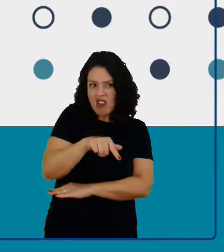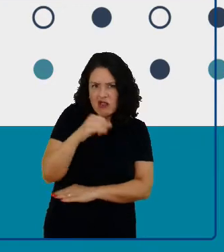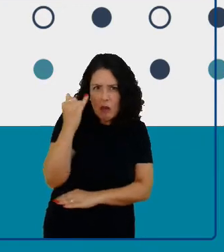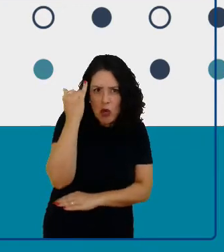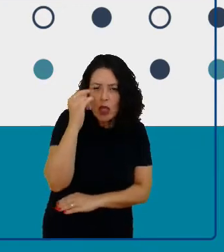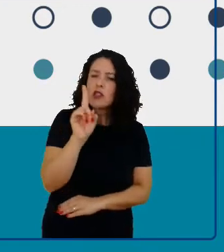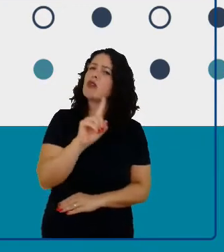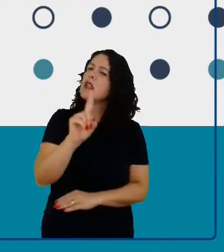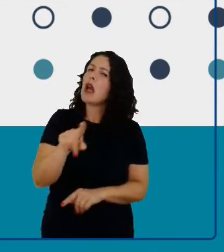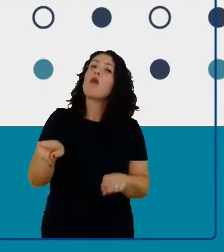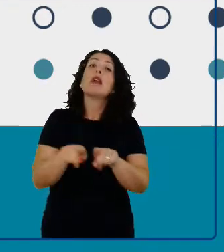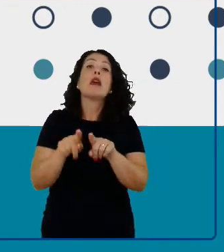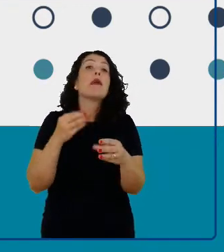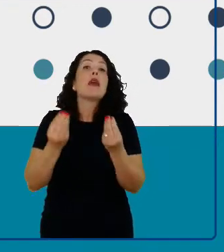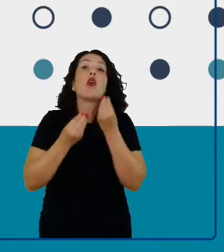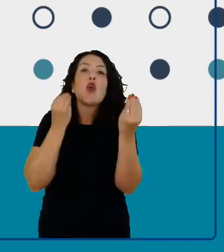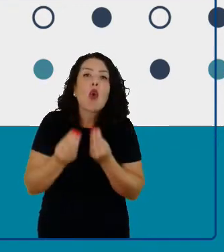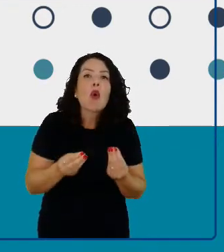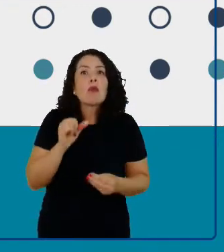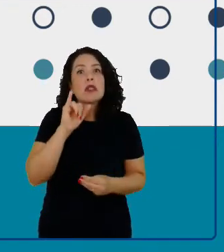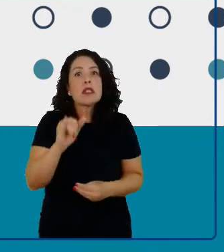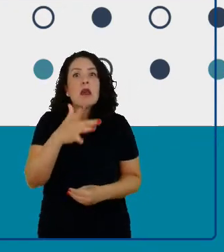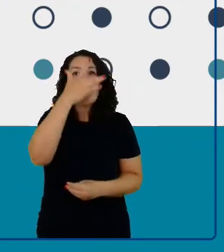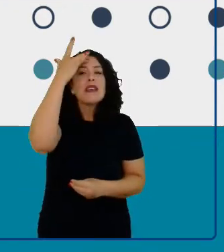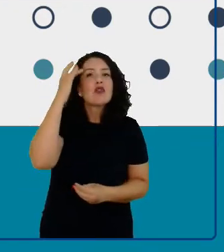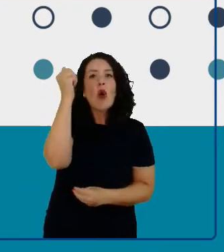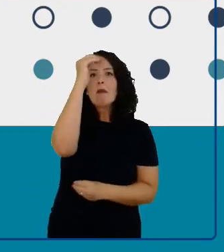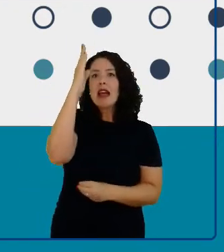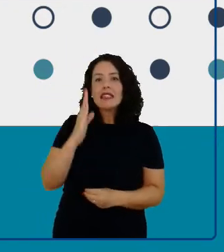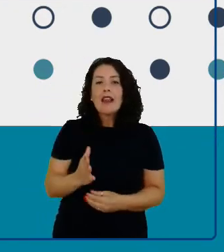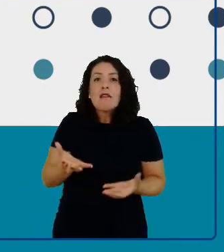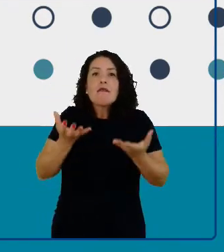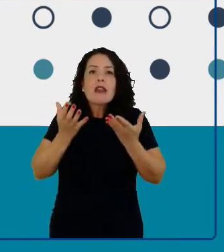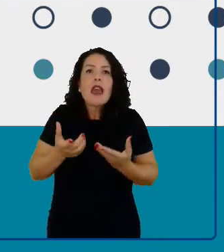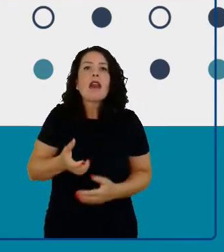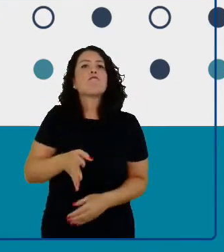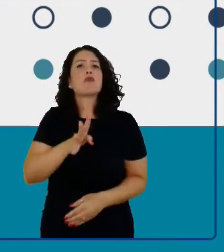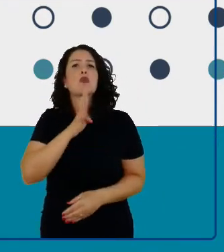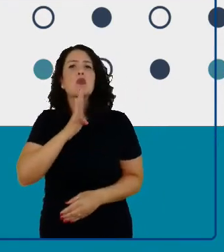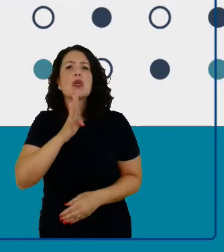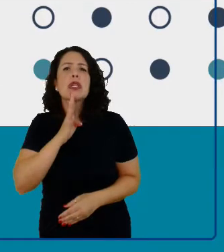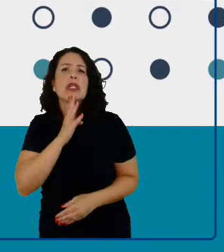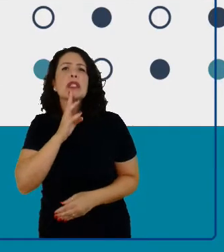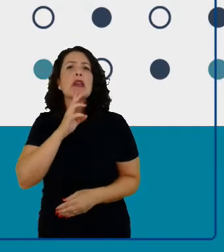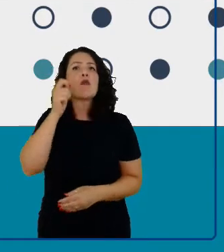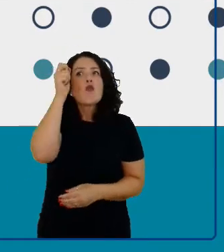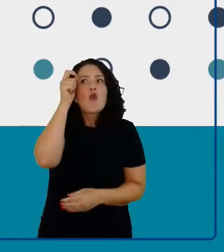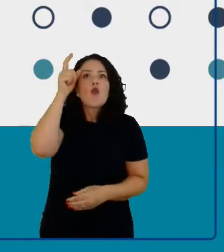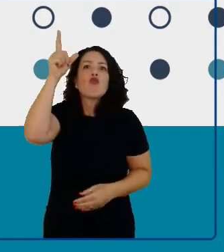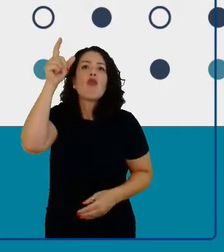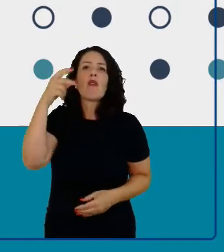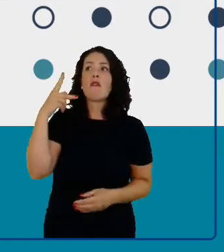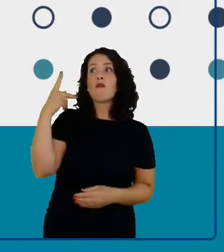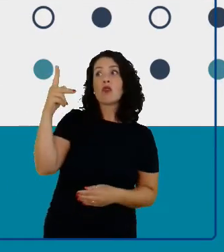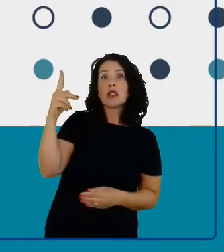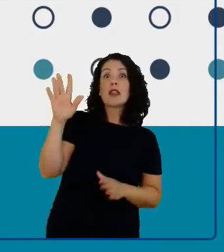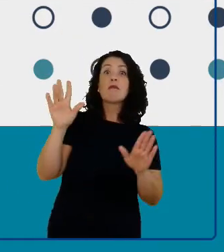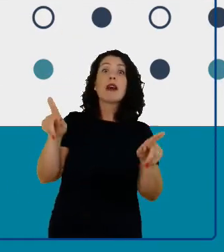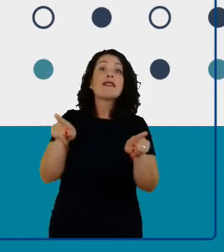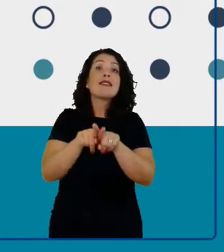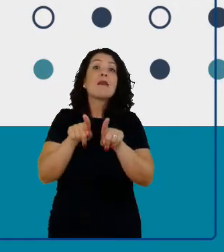brasileiros que querem conhecer mais a cultura, que vocês trabalham aí no Conselho, mas especialmente